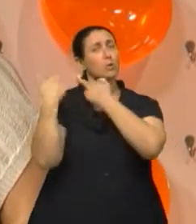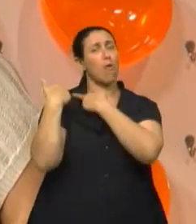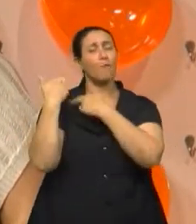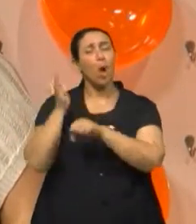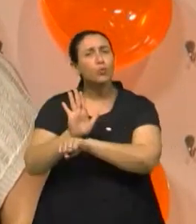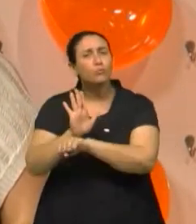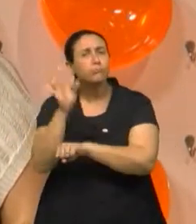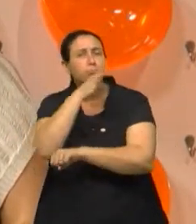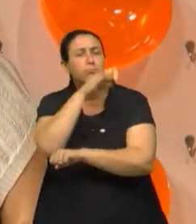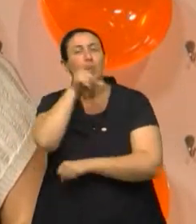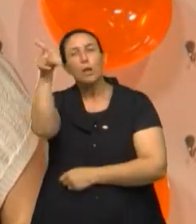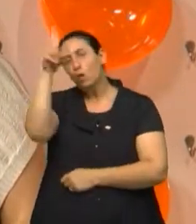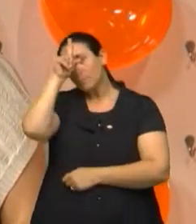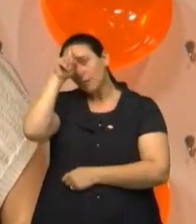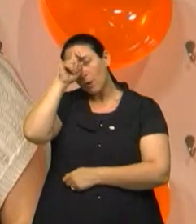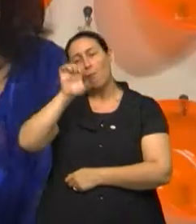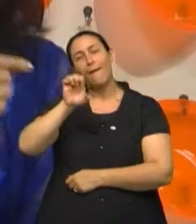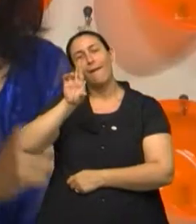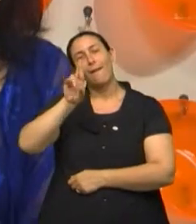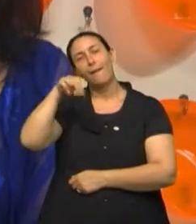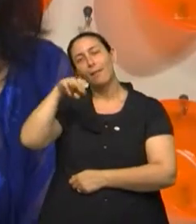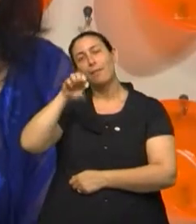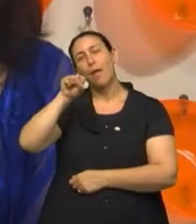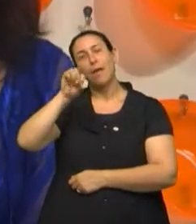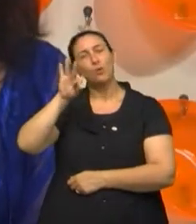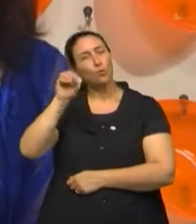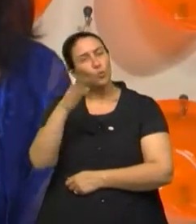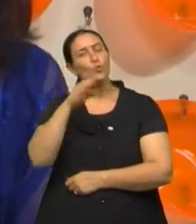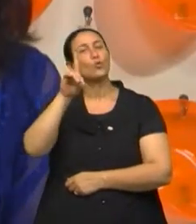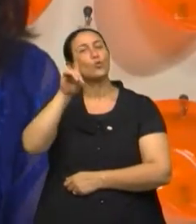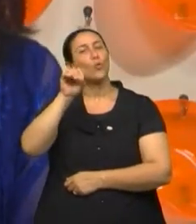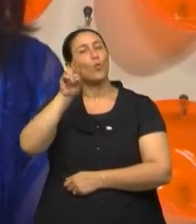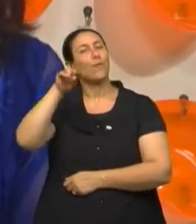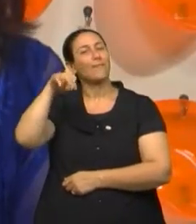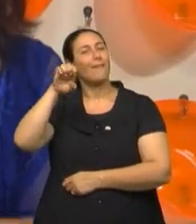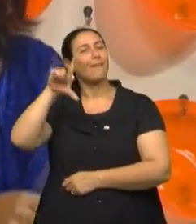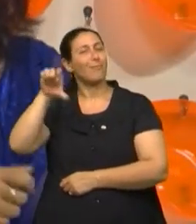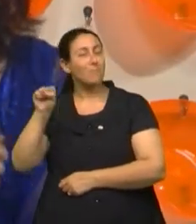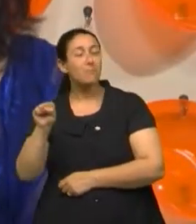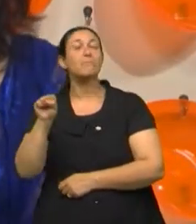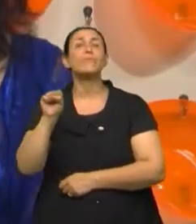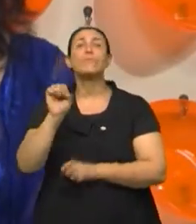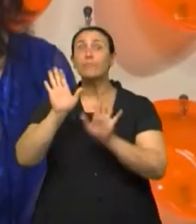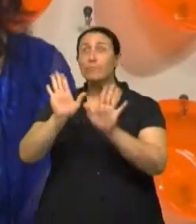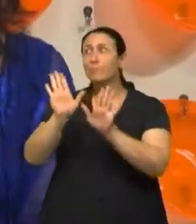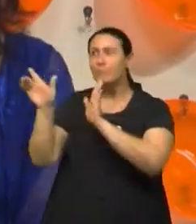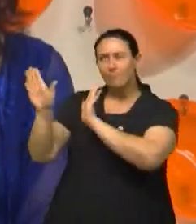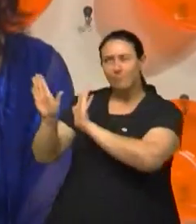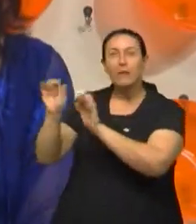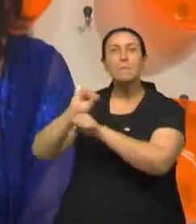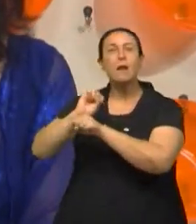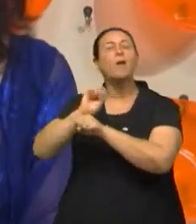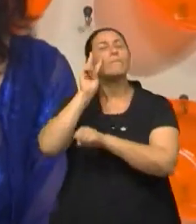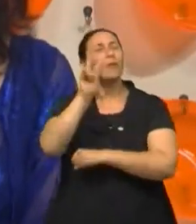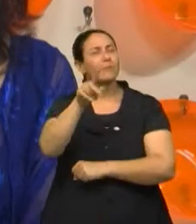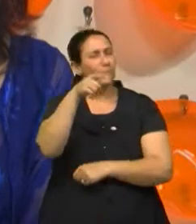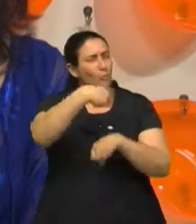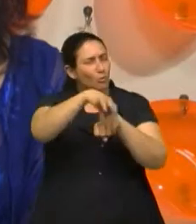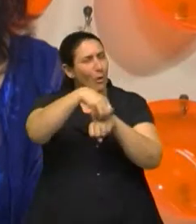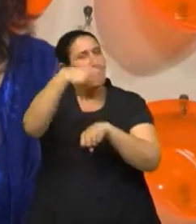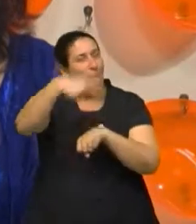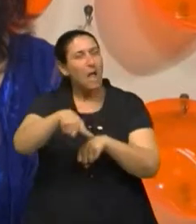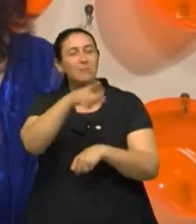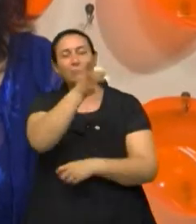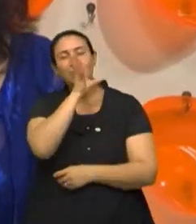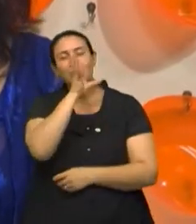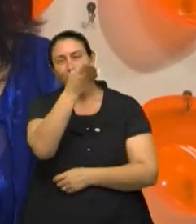emergência do Hospital Ernesto Dornelles, o nosso Hospital Ernesto Dornelles, né? Mas antes, nós vamos ver algumas dicas também